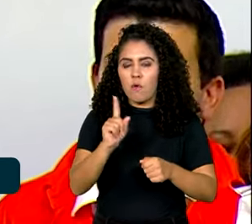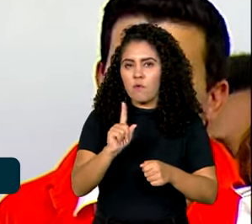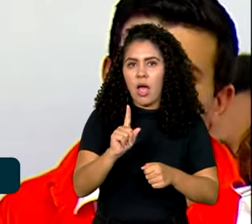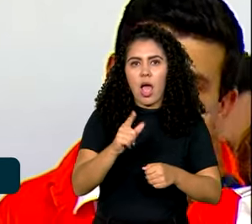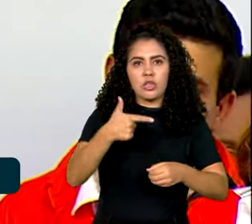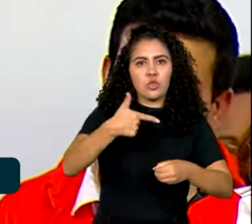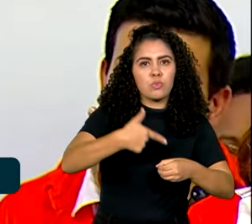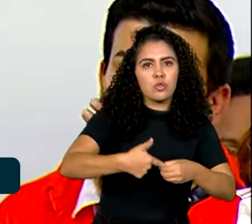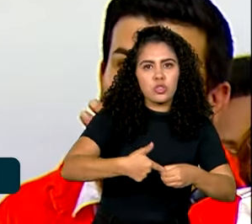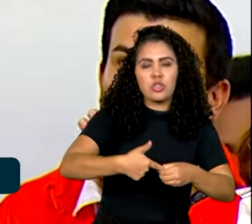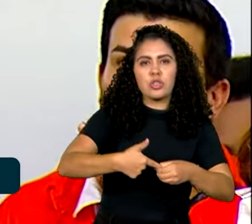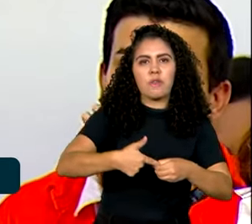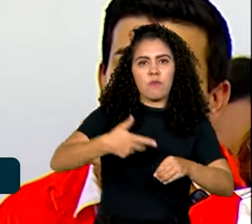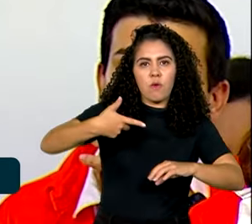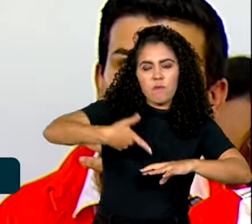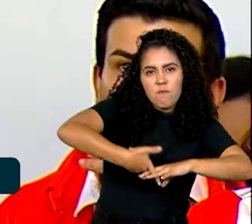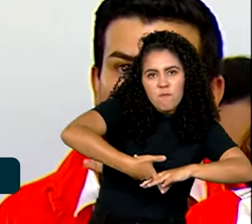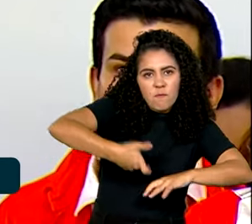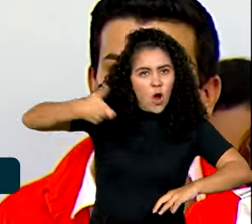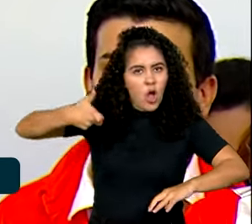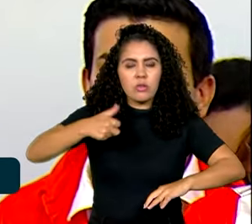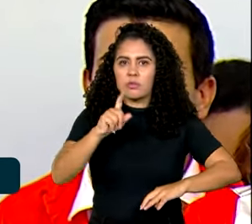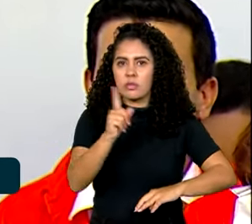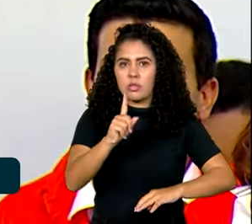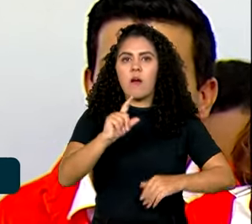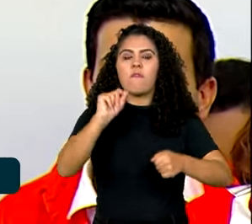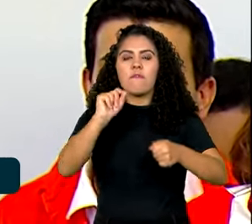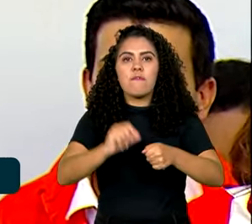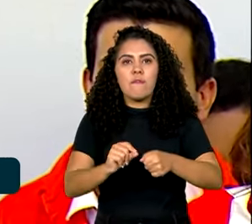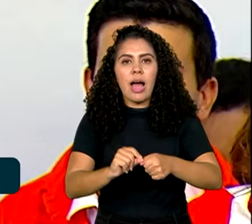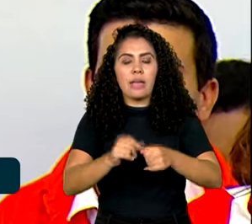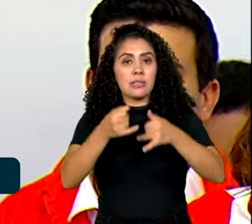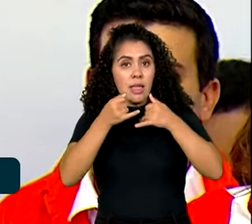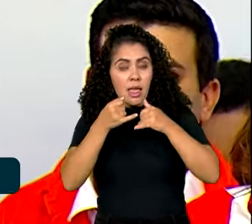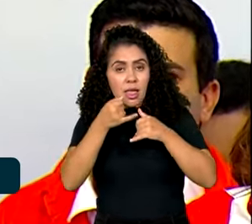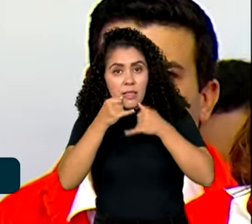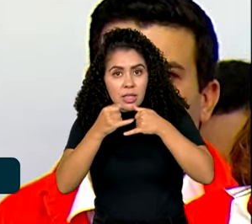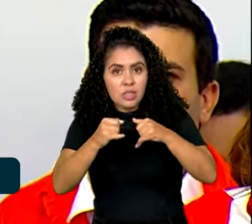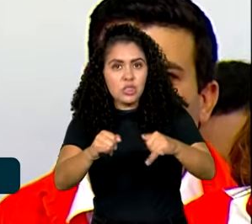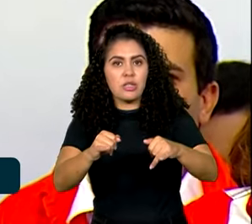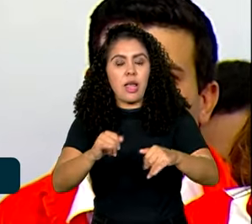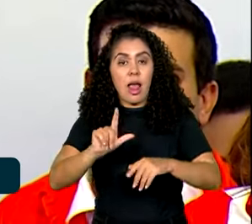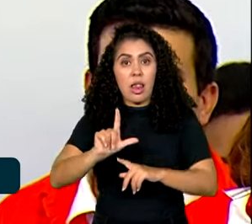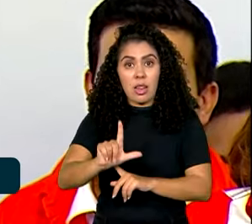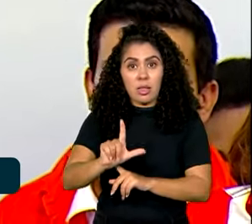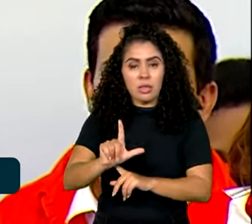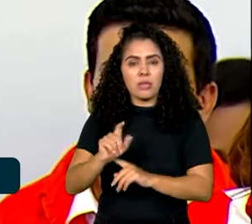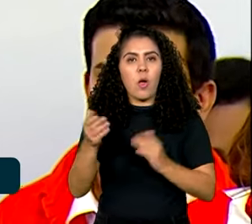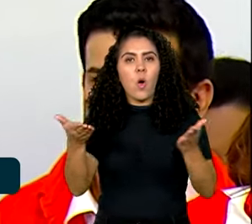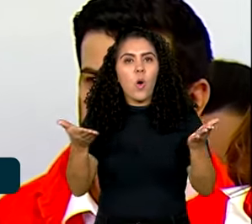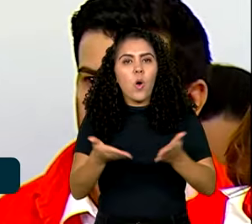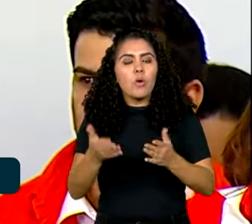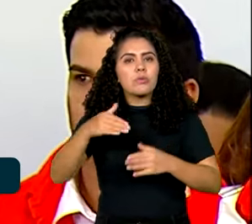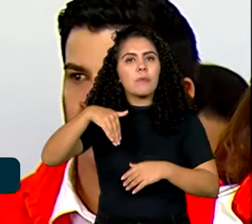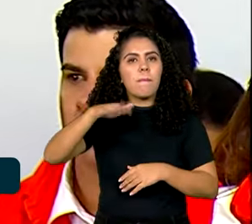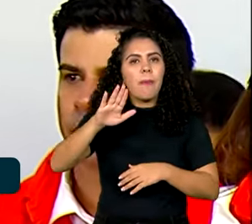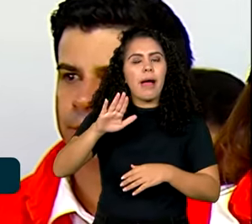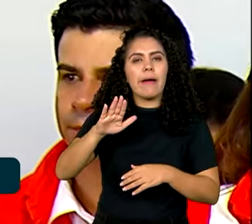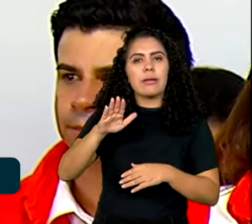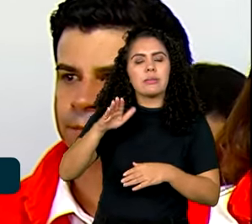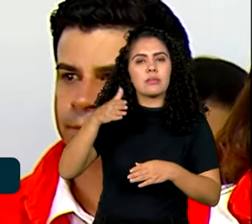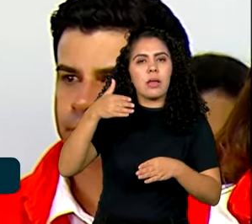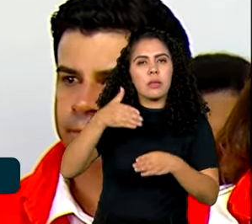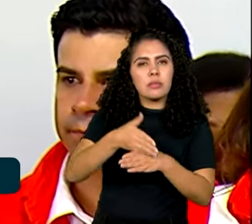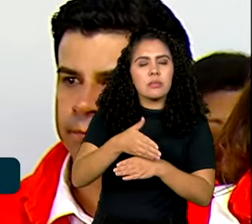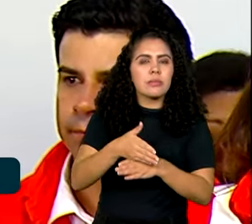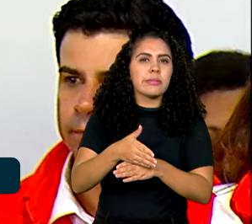fóssil. Isso aqui faz energia líquida. Hoje, o mais acessível para a população, o